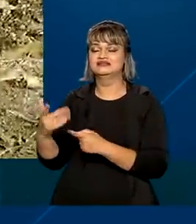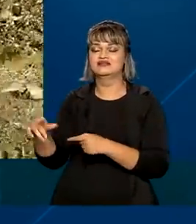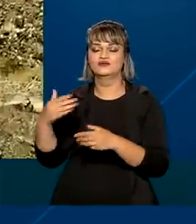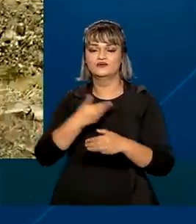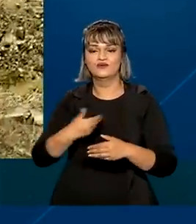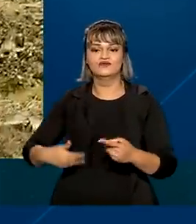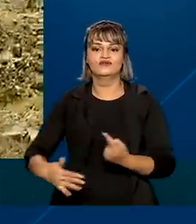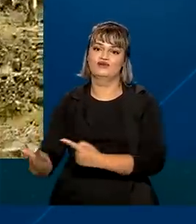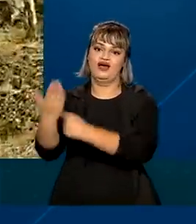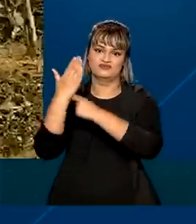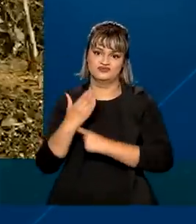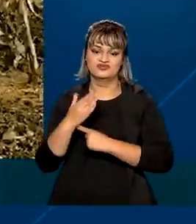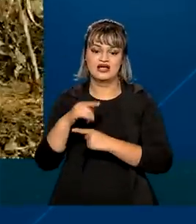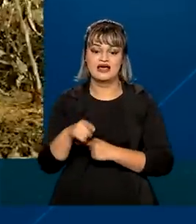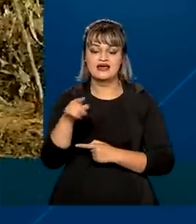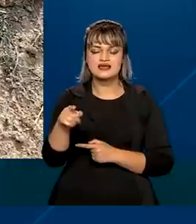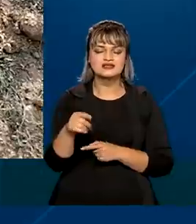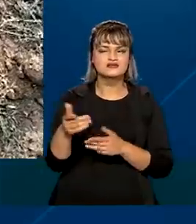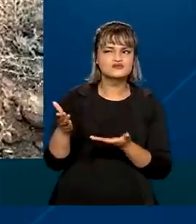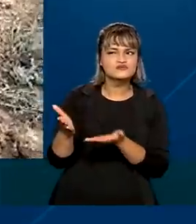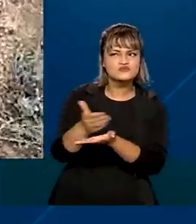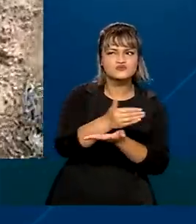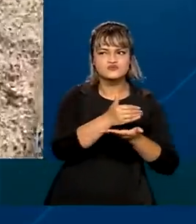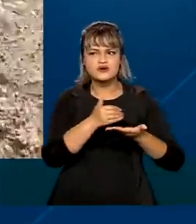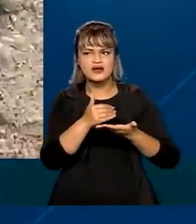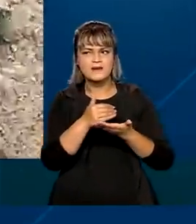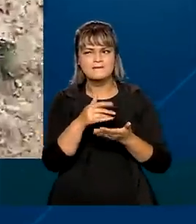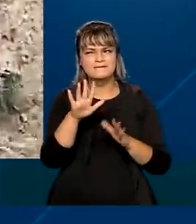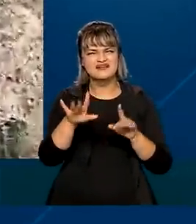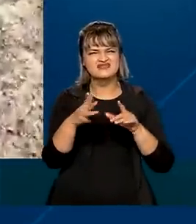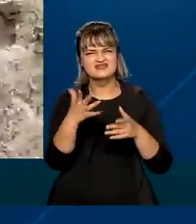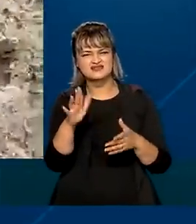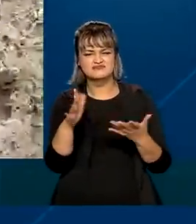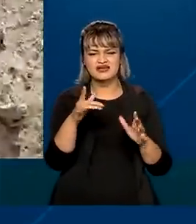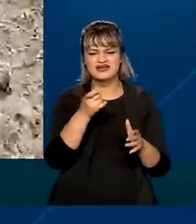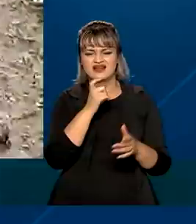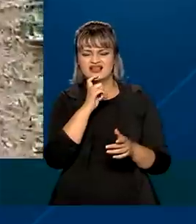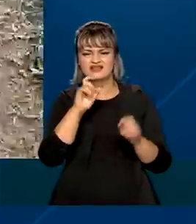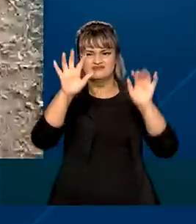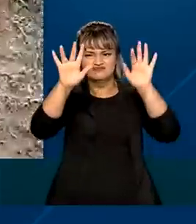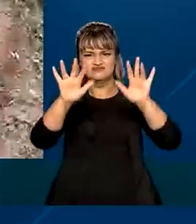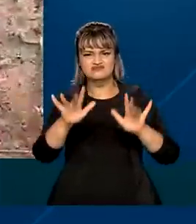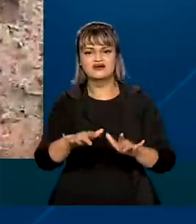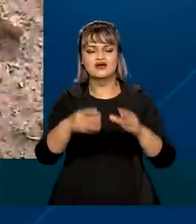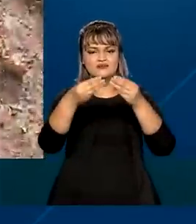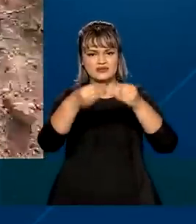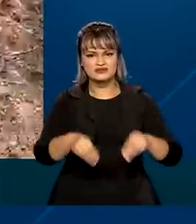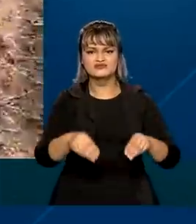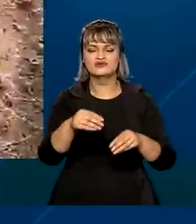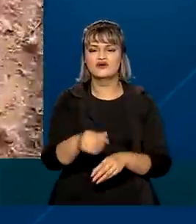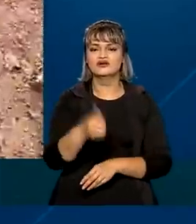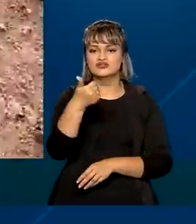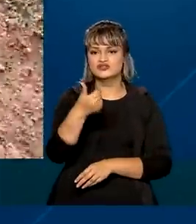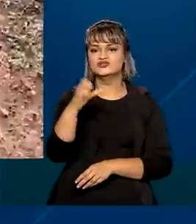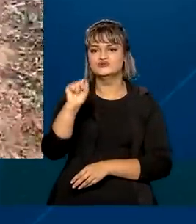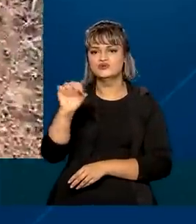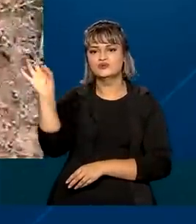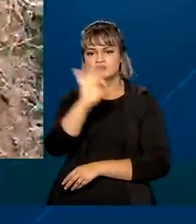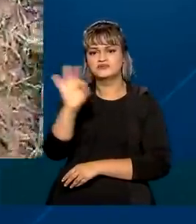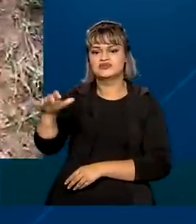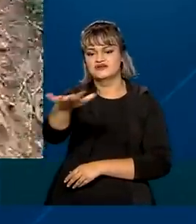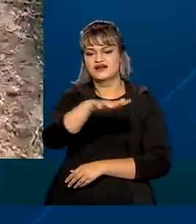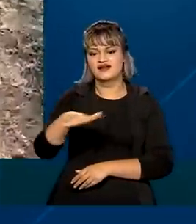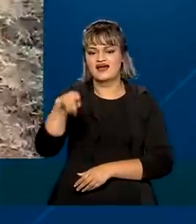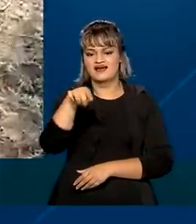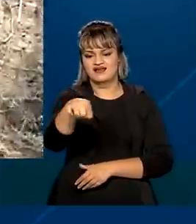governo. Um levantamento está sendo feito, mas estima-se que a tempestade de gelo afetou 18% de